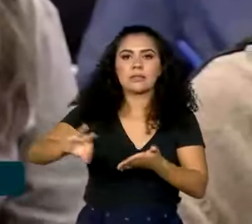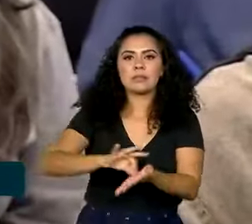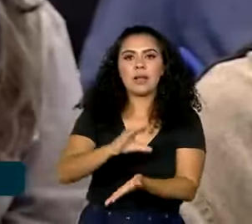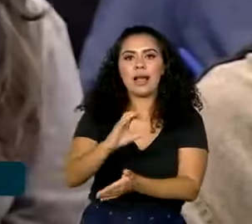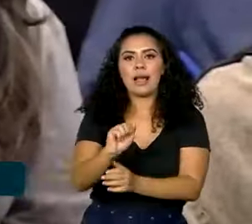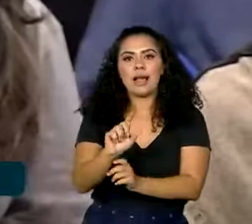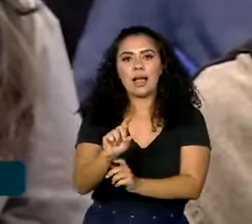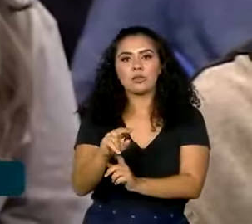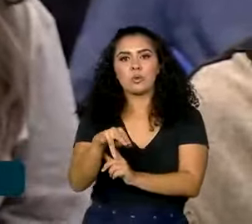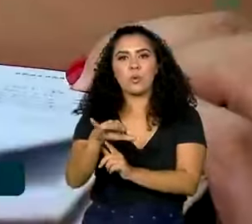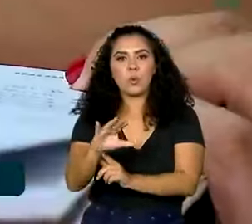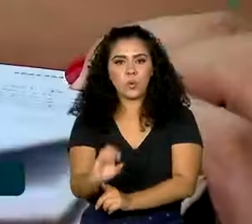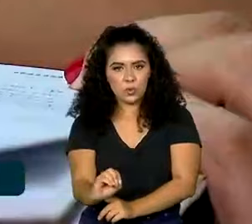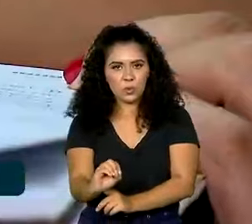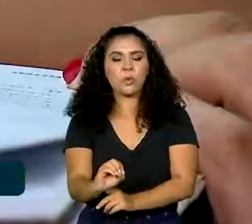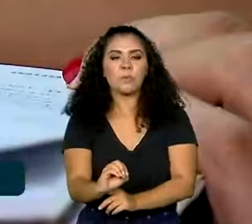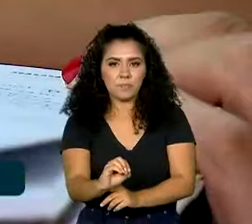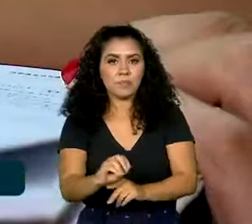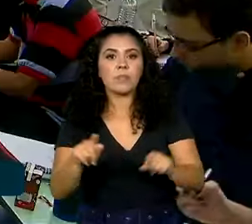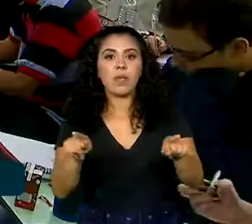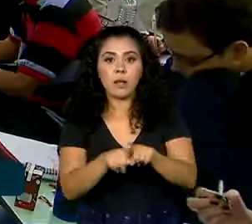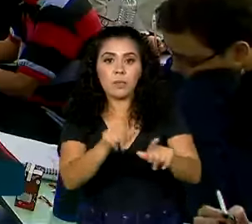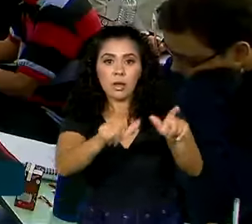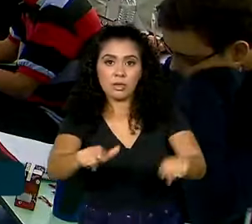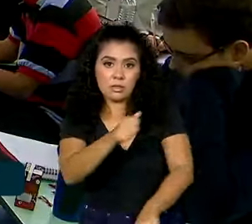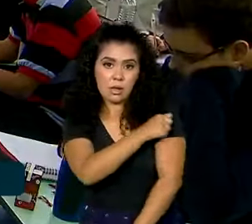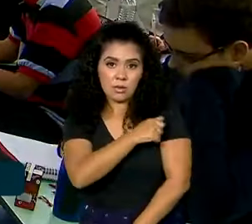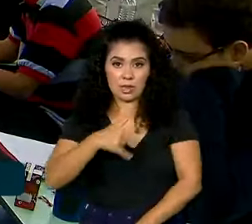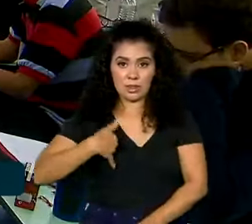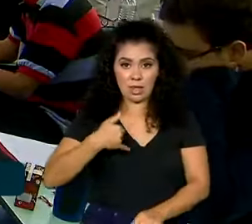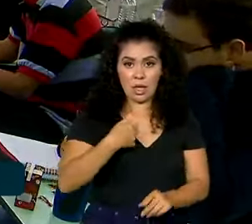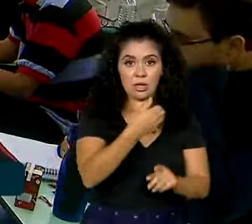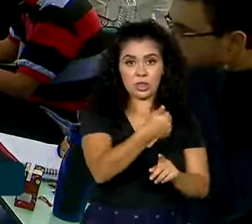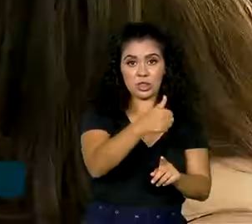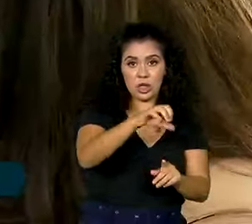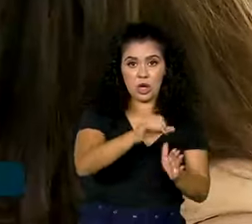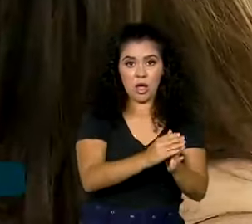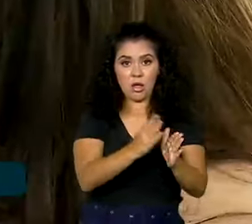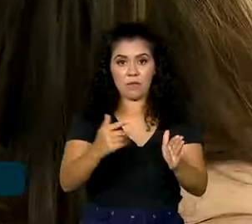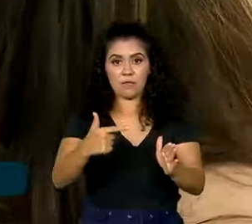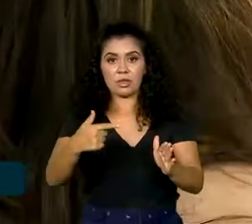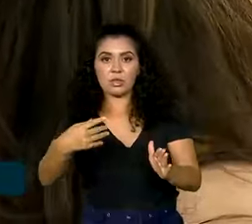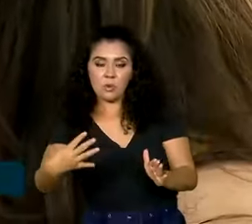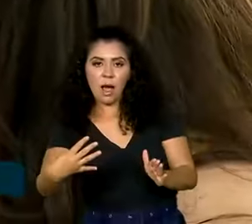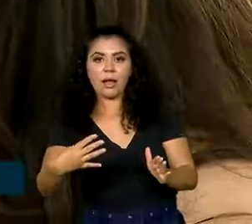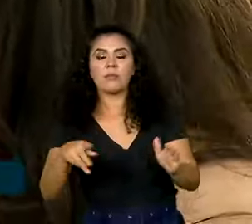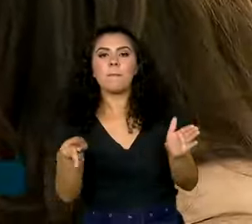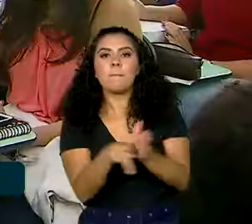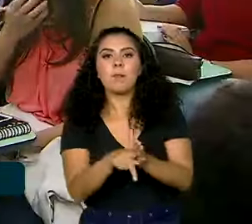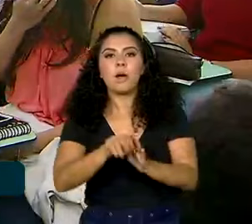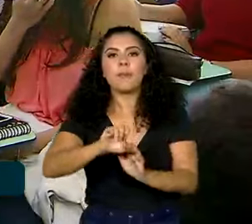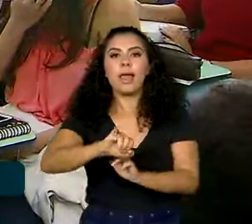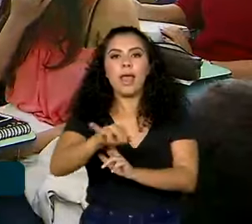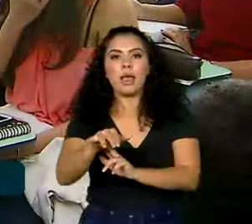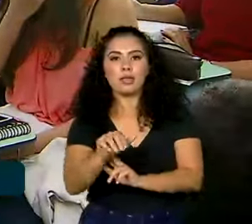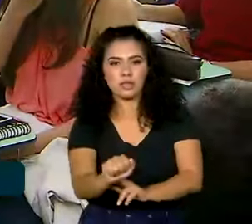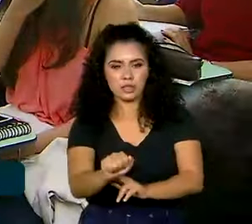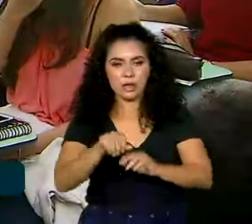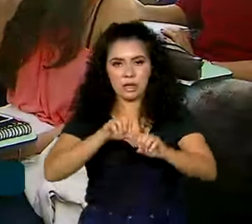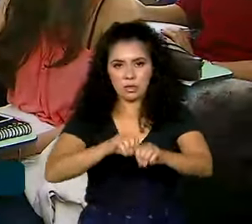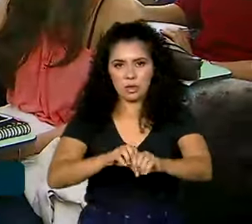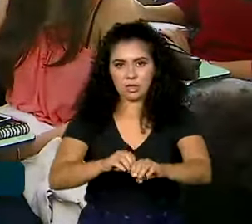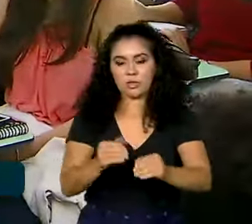para Programas Sociais, incluindo estudantes de 19 a 24 anos da EJA, Educação de Jovens e Adultos.